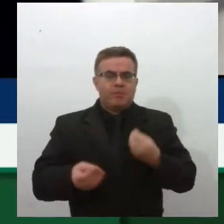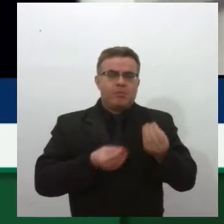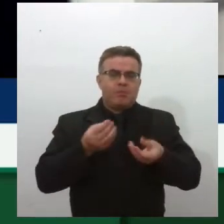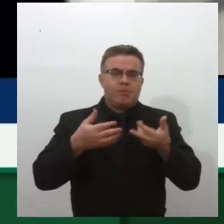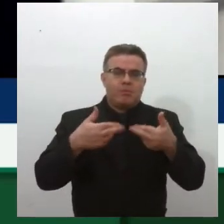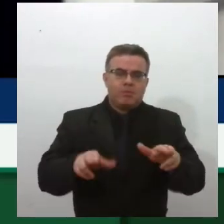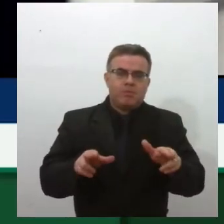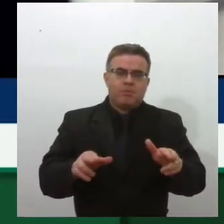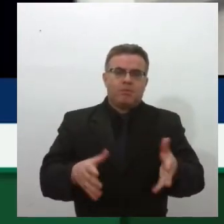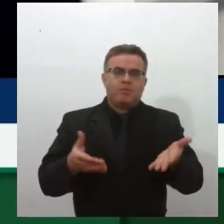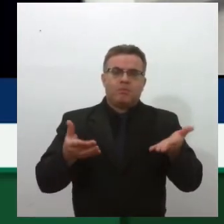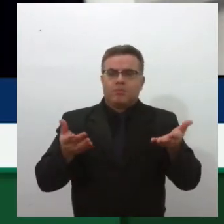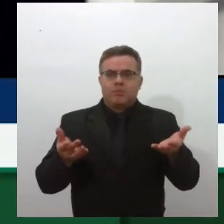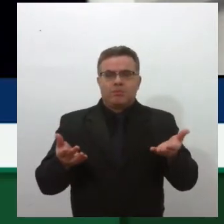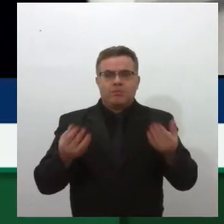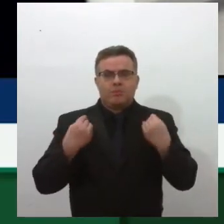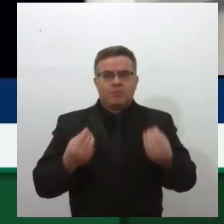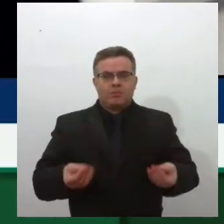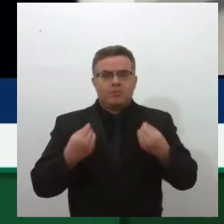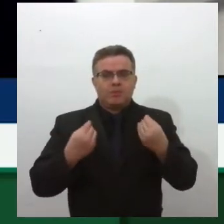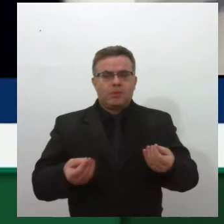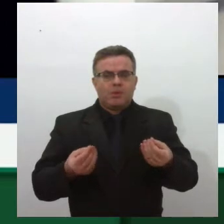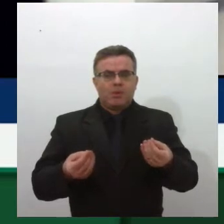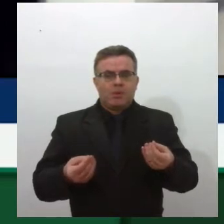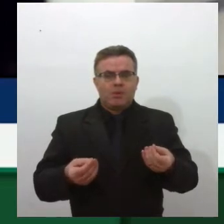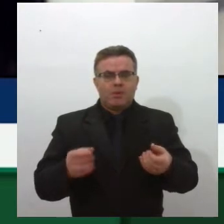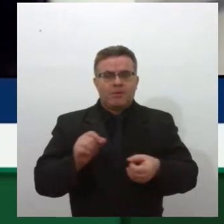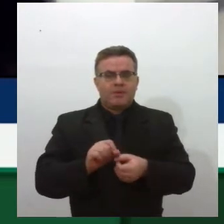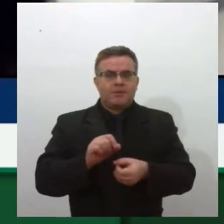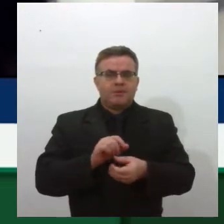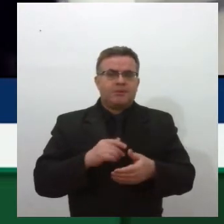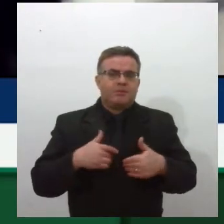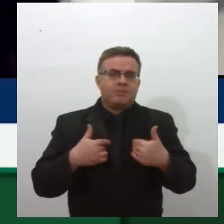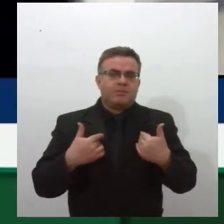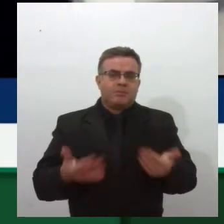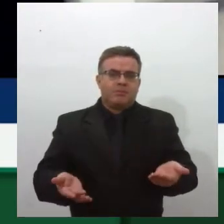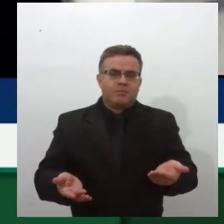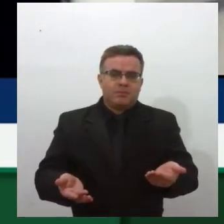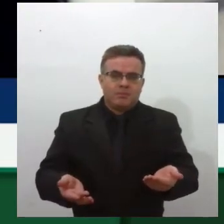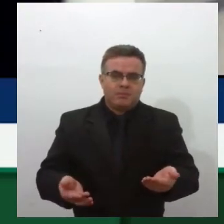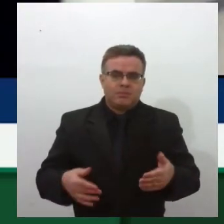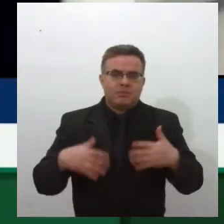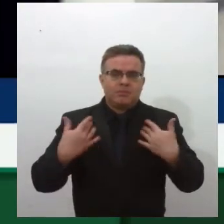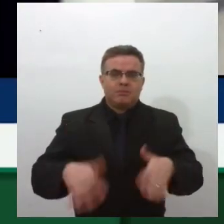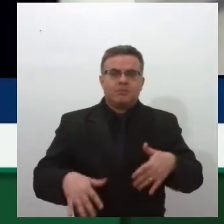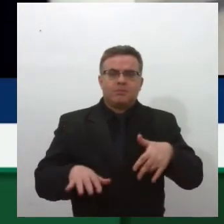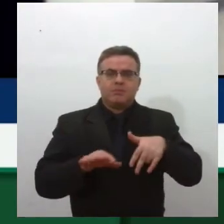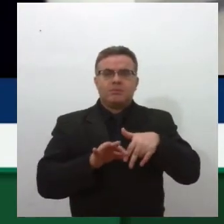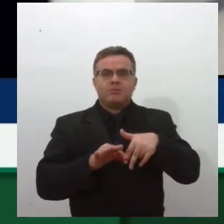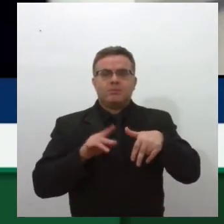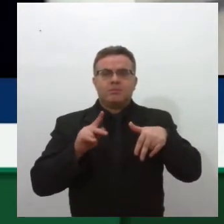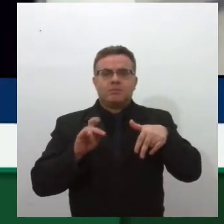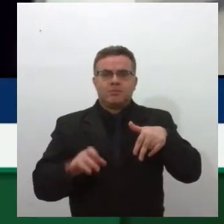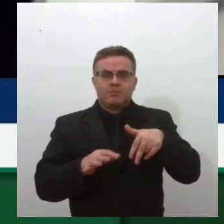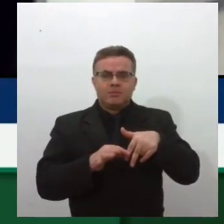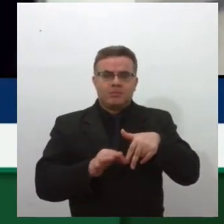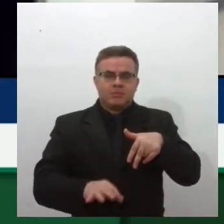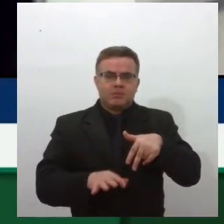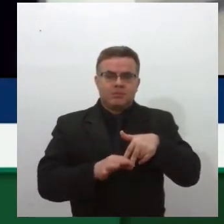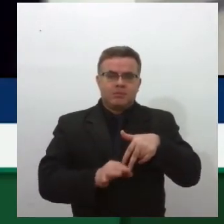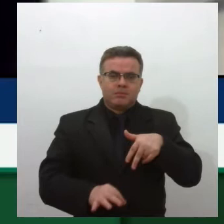atitude. a gente não sabe o a gente vai fazer. Meus pés ficaram uma bola de inchados, minha perna,